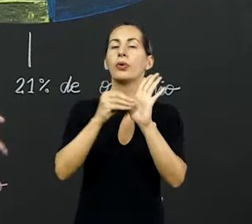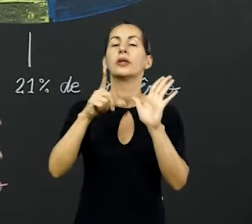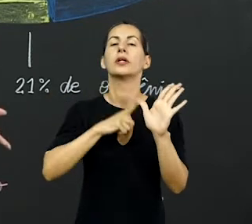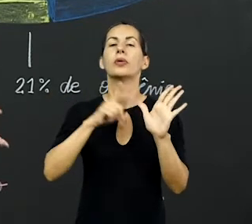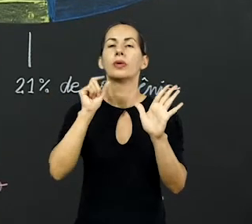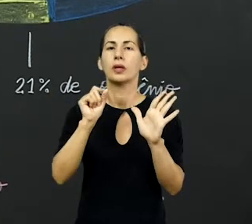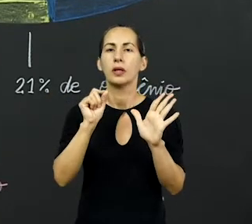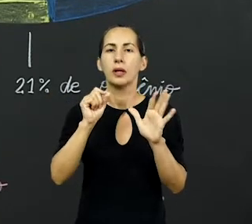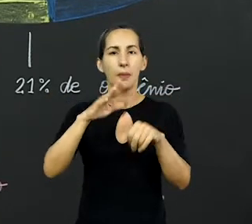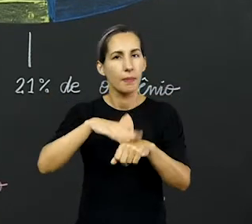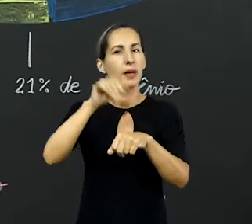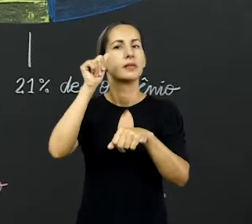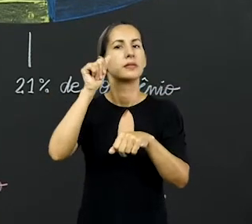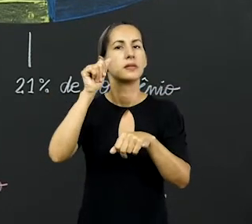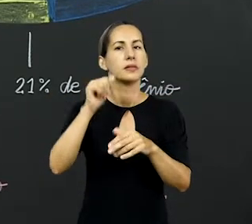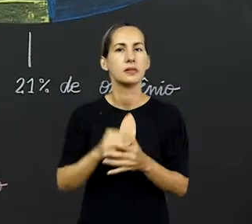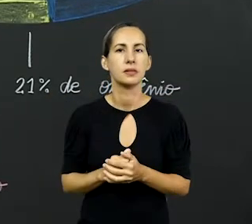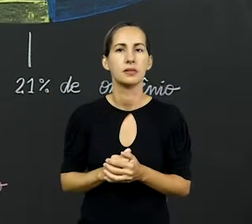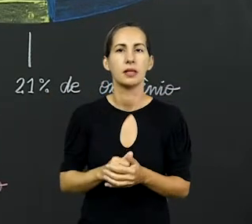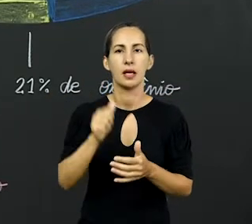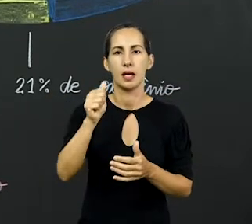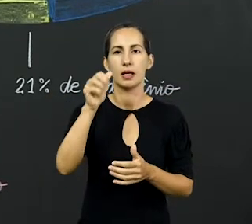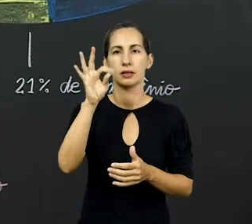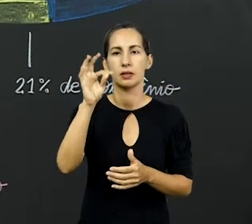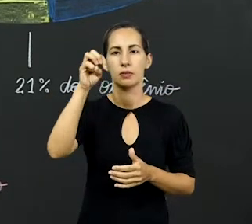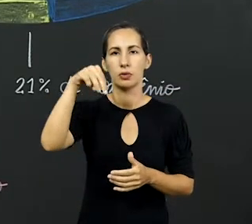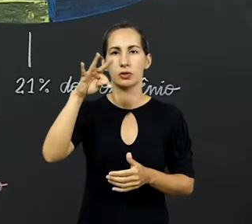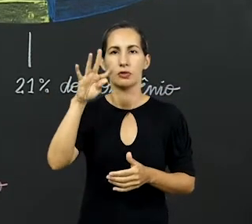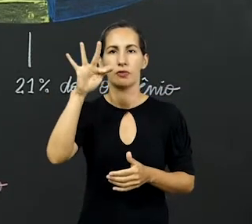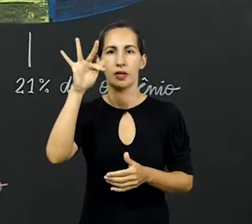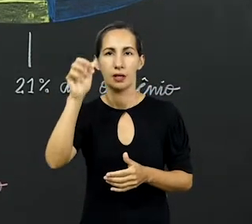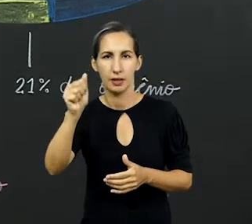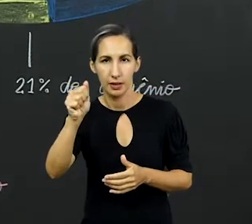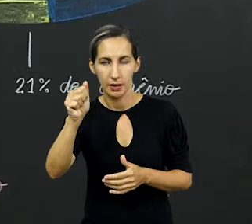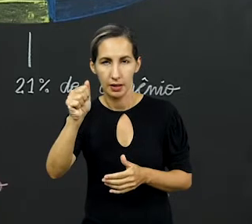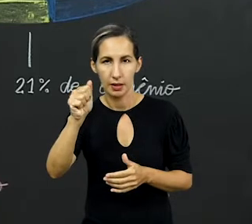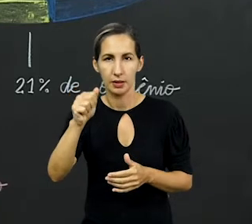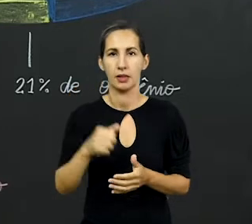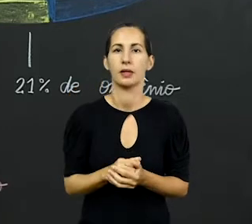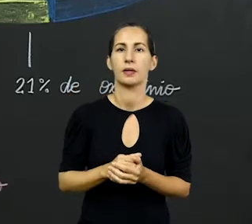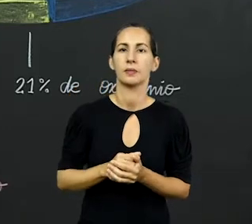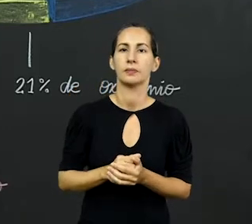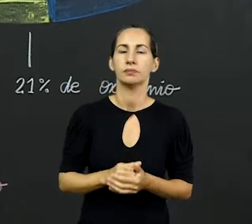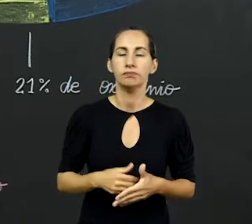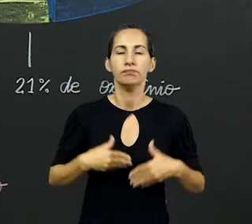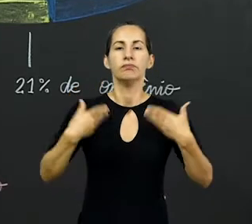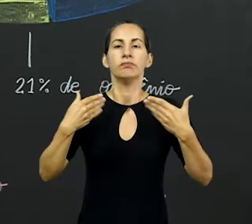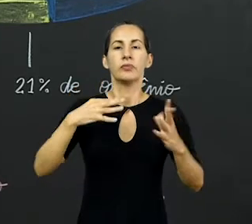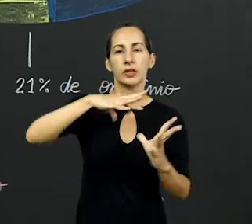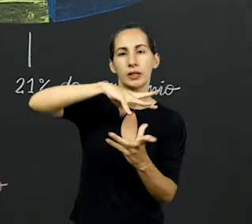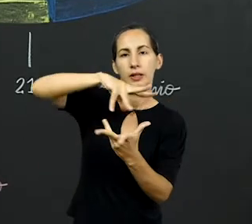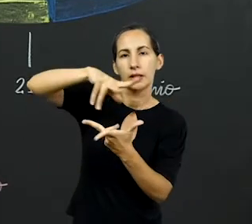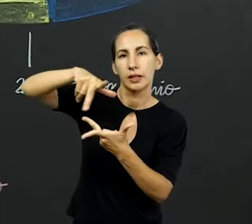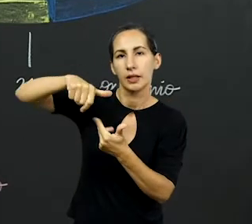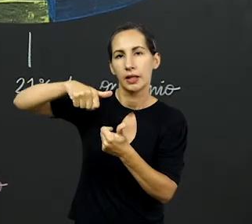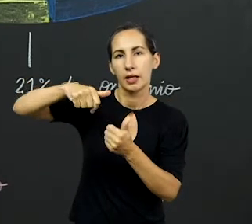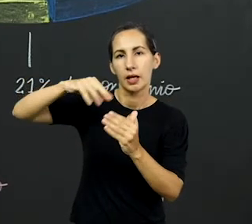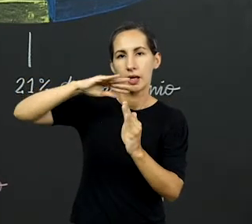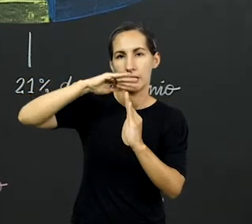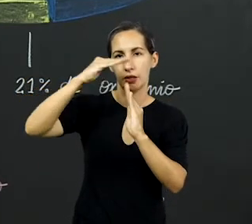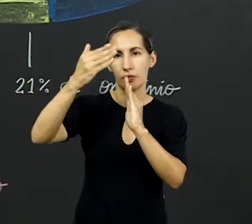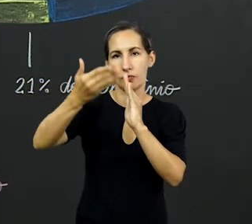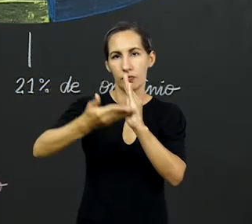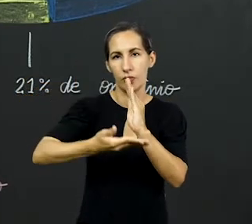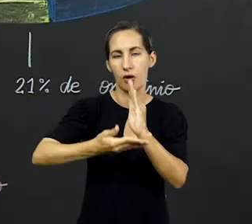Ele compõe algo maior. Ele compõe a atmosfera. A atmosfera é a camada de ar que envolve a Terra e ela tem várias